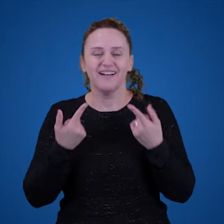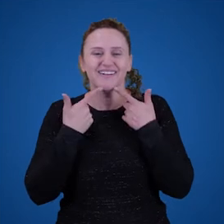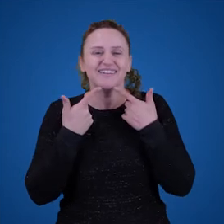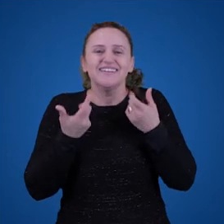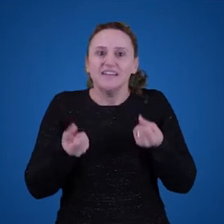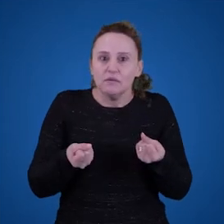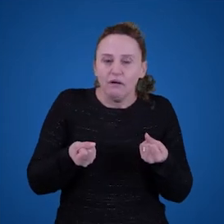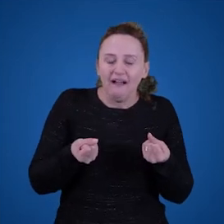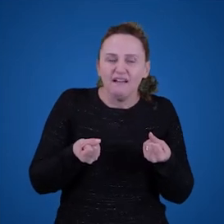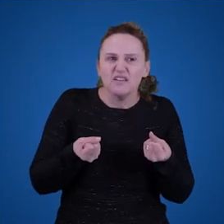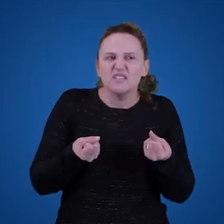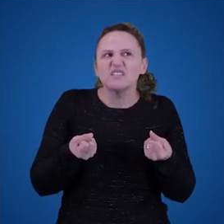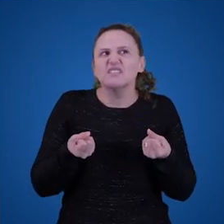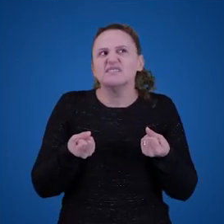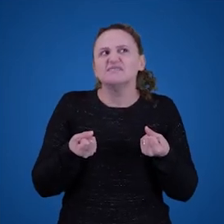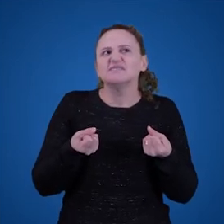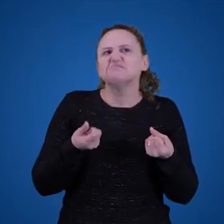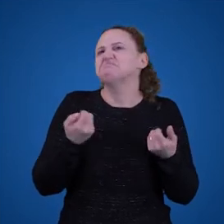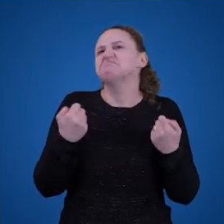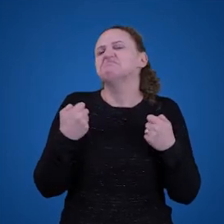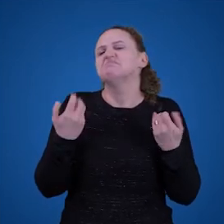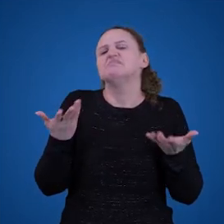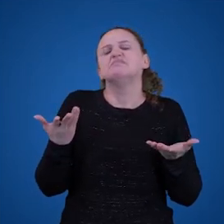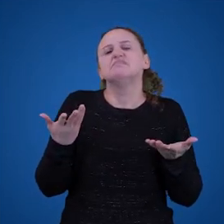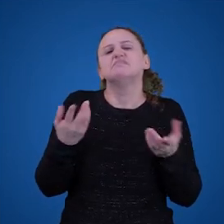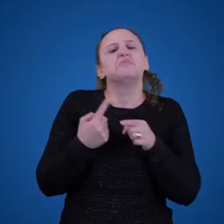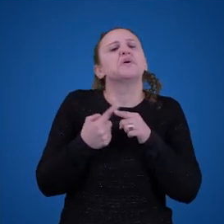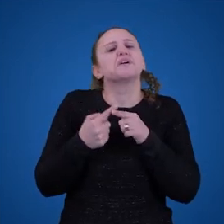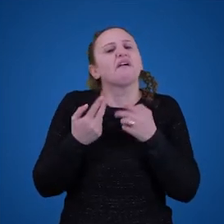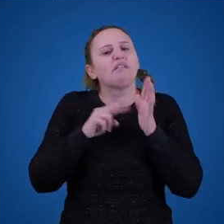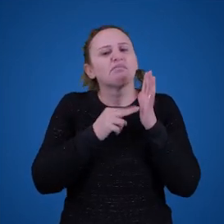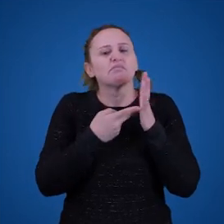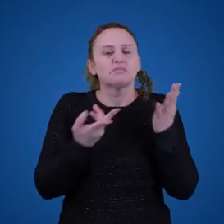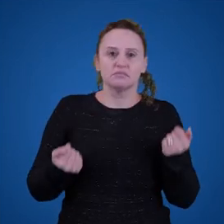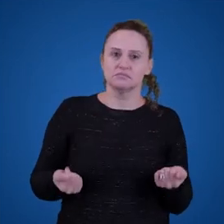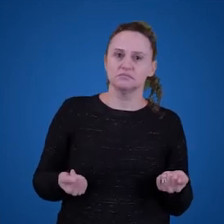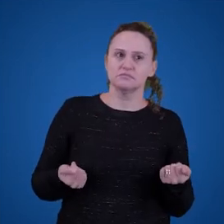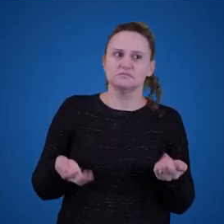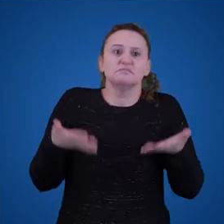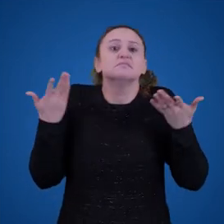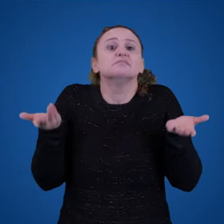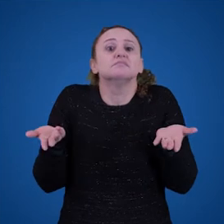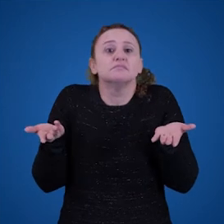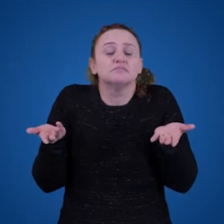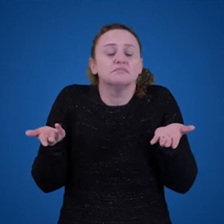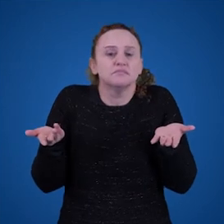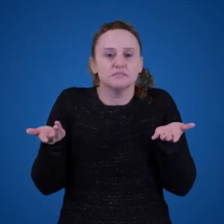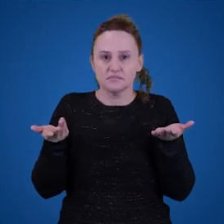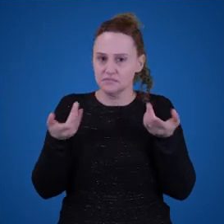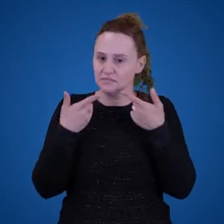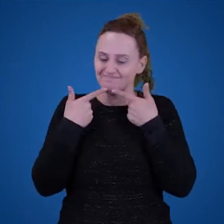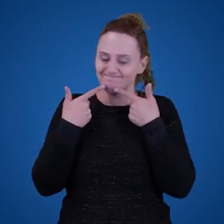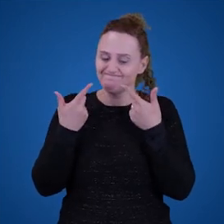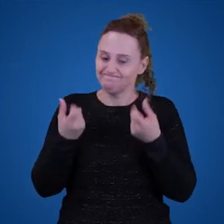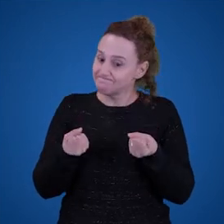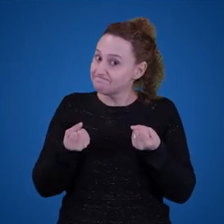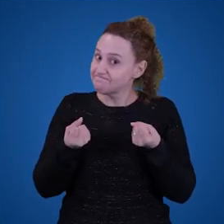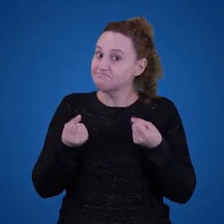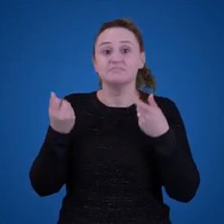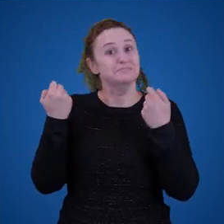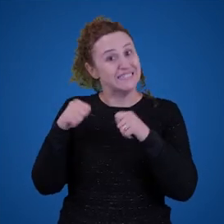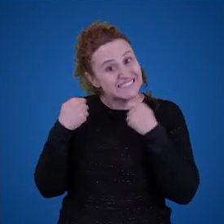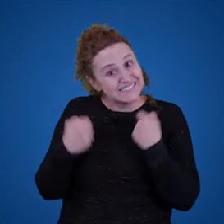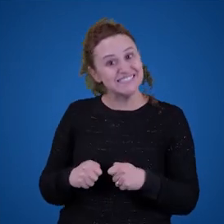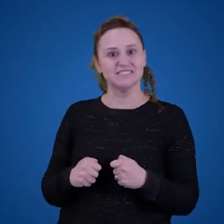de significado para que serve? Talvez não sirva para muita coisa, mas uma linguagem tem que ter significado. Então,